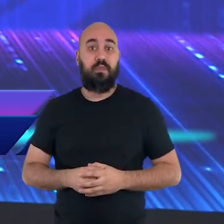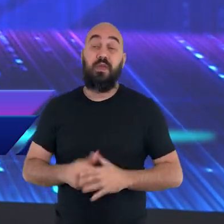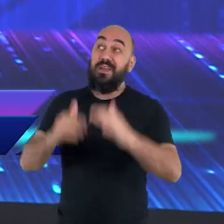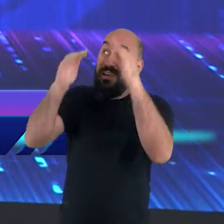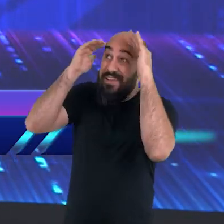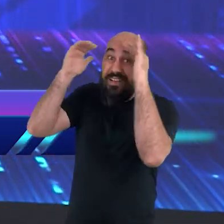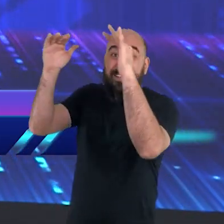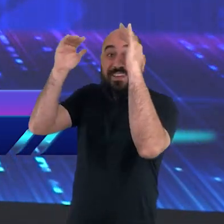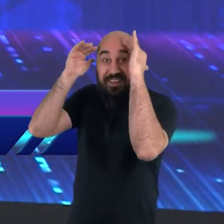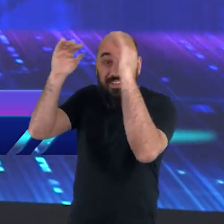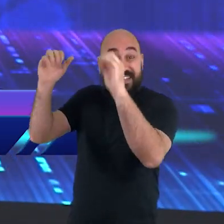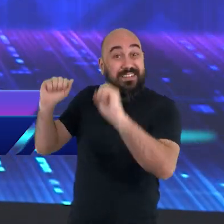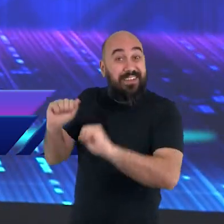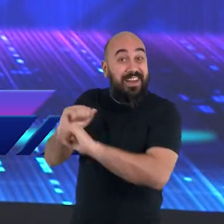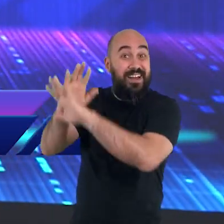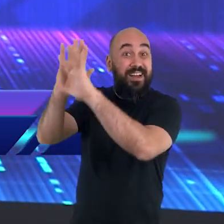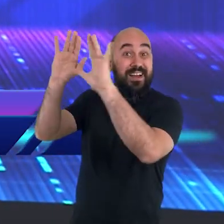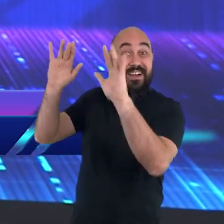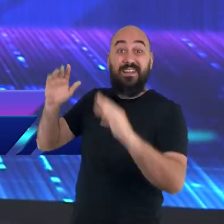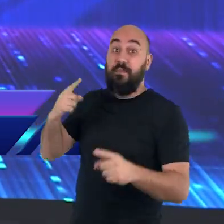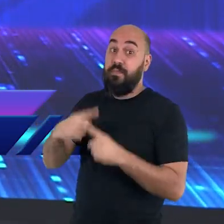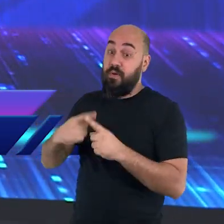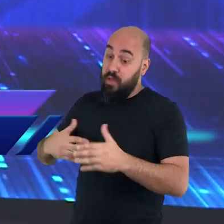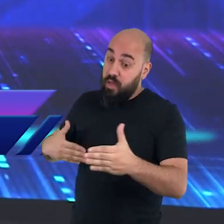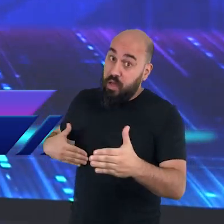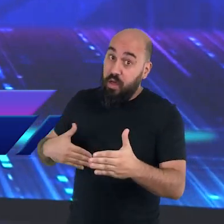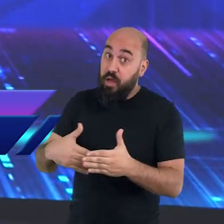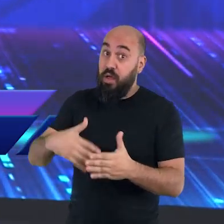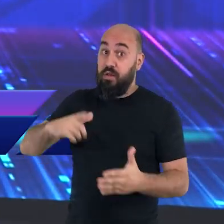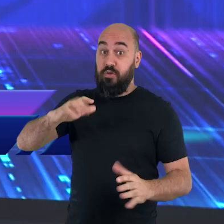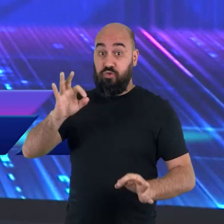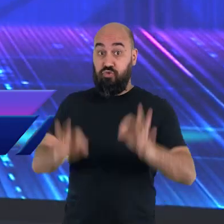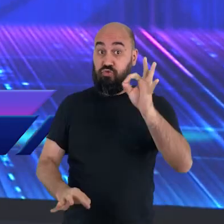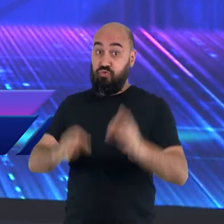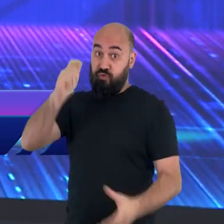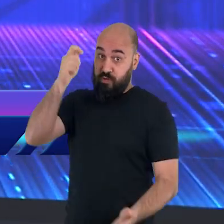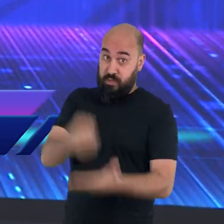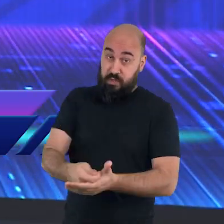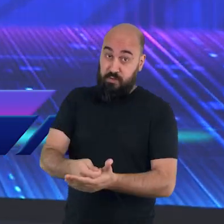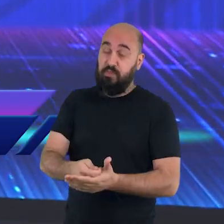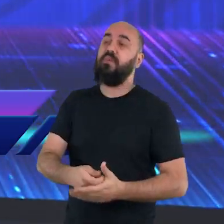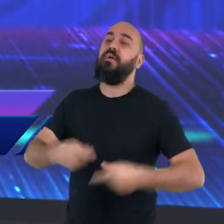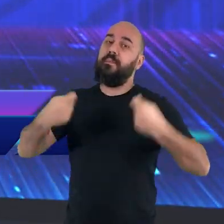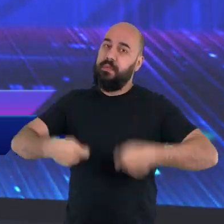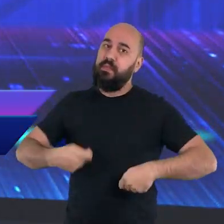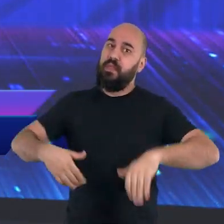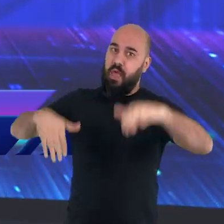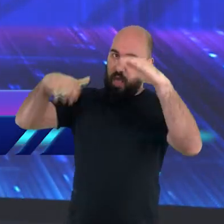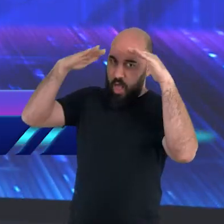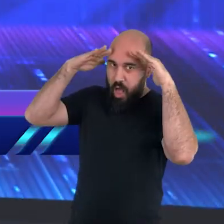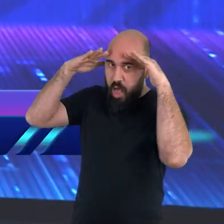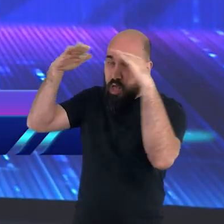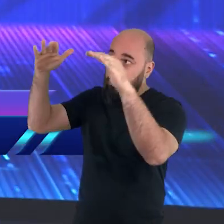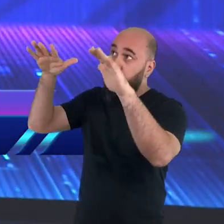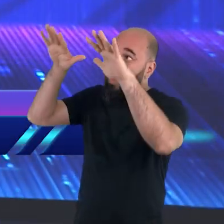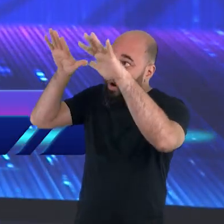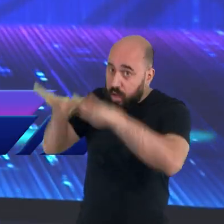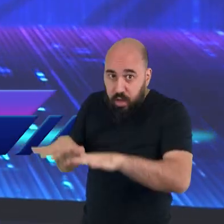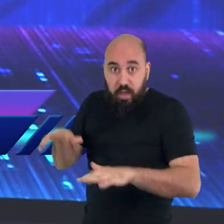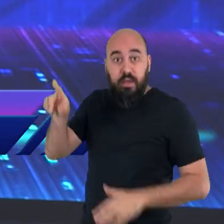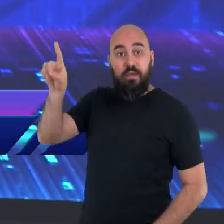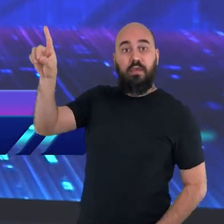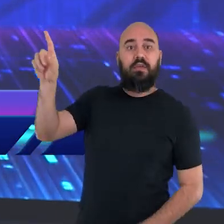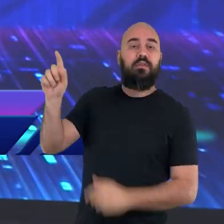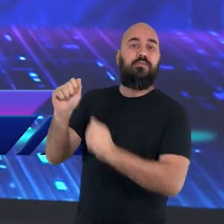glória, pois é chegada a hora do seu juízo. E adorai aquele que fez o céu e a terra e o mar